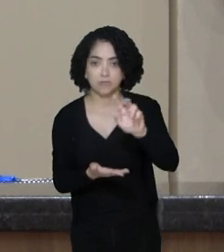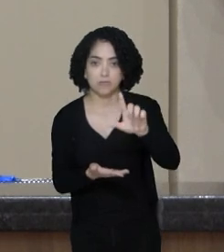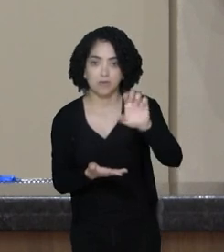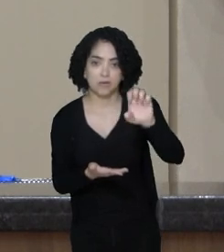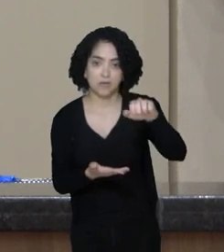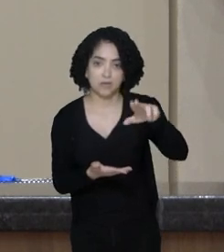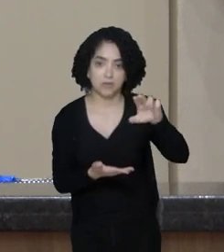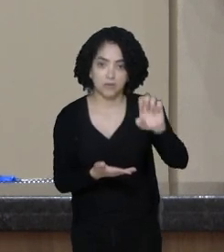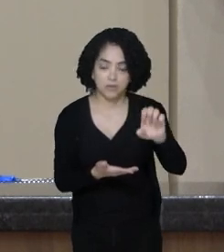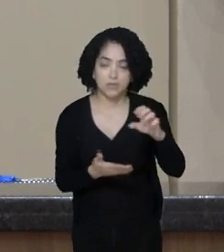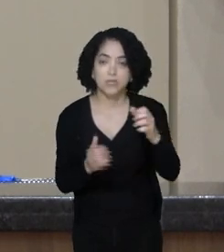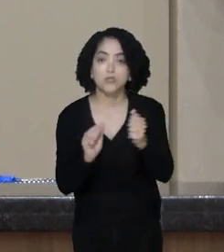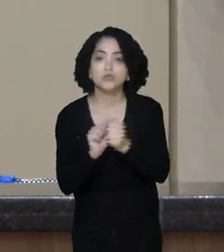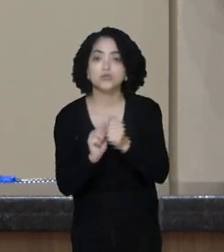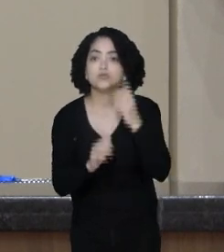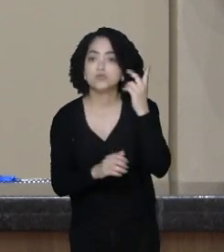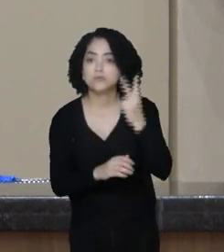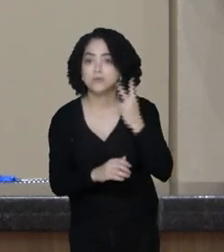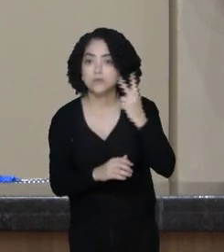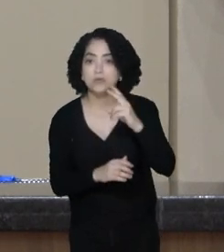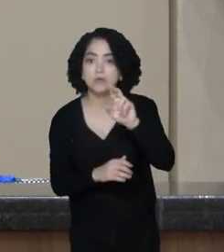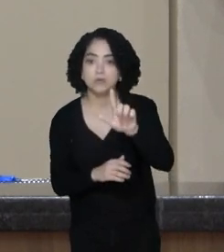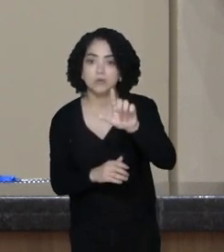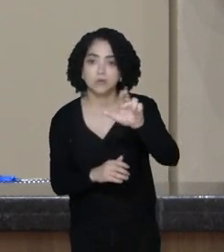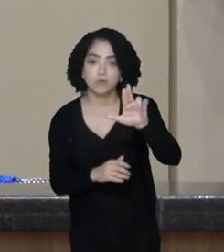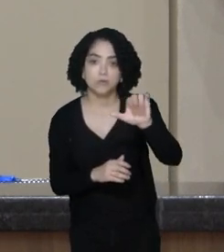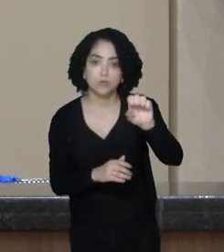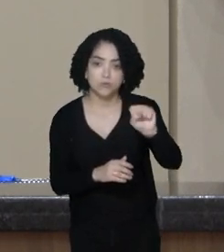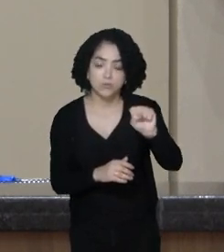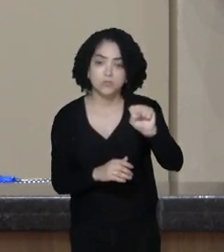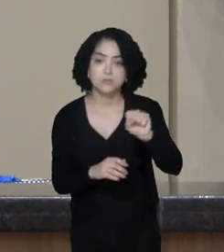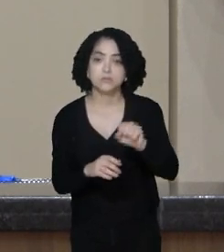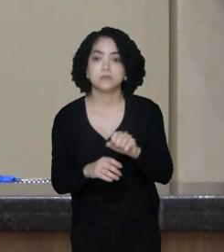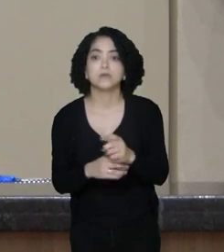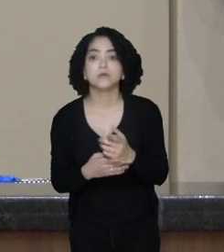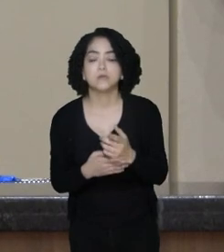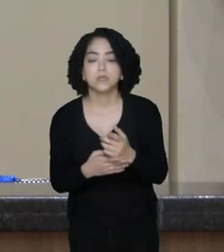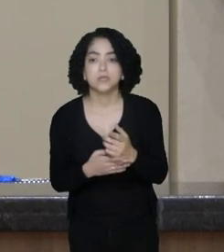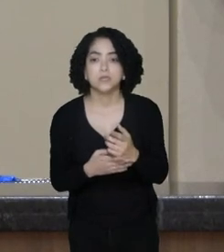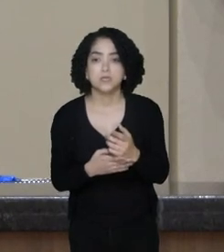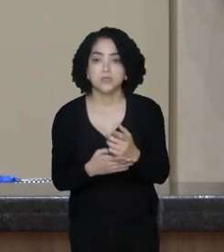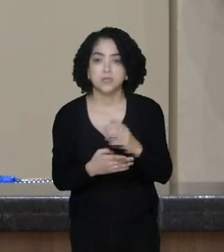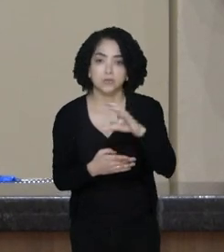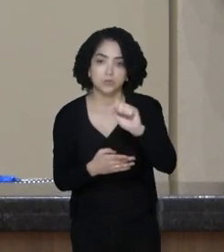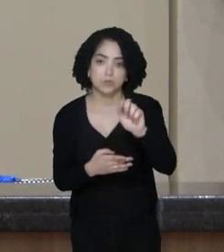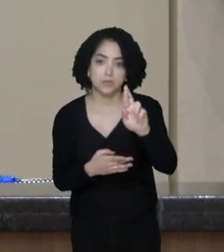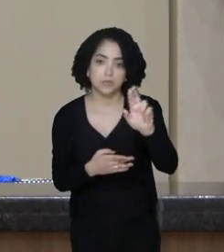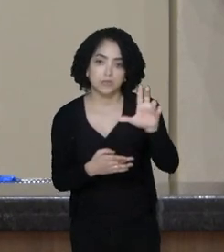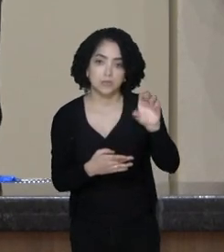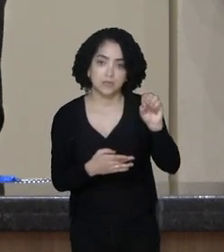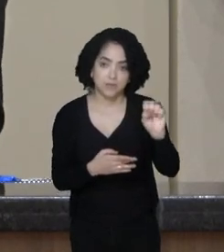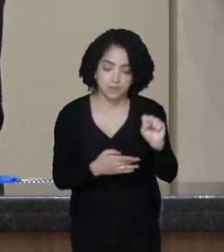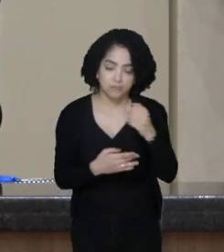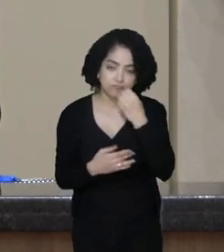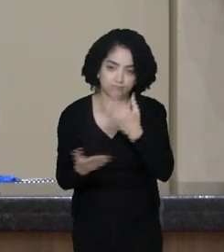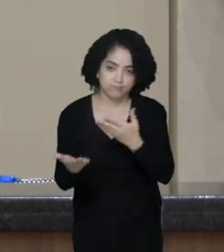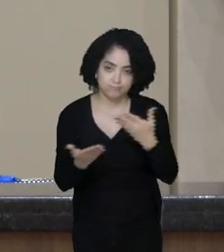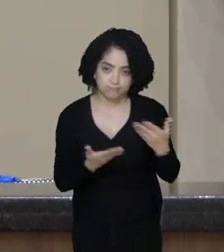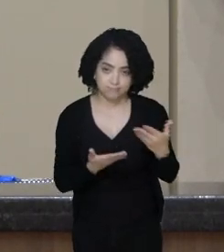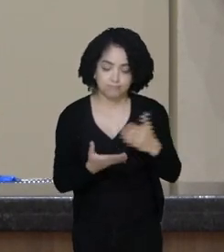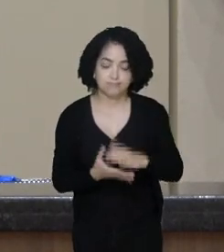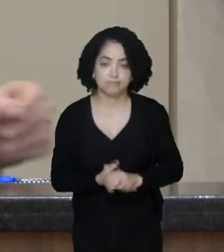aqui, junto com os vereadores Luiz Carlos Bittencourt e o Ednilson Carlos. Sejam bem-vindos aqui a esta casa.